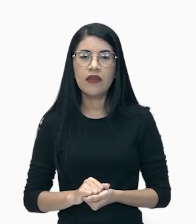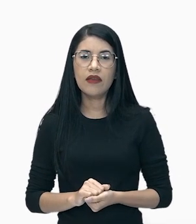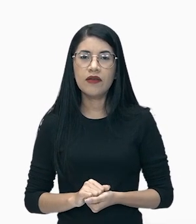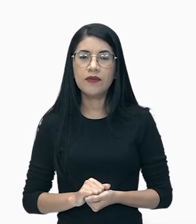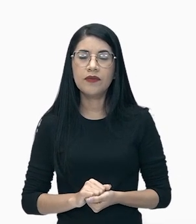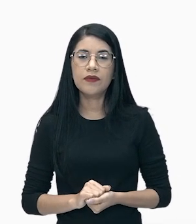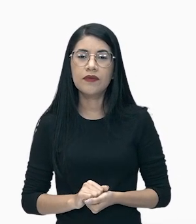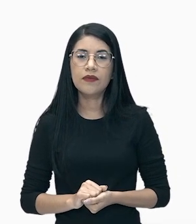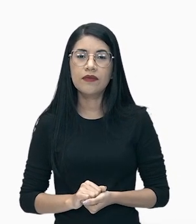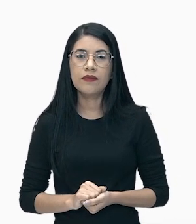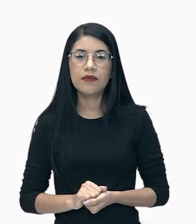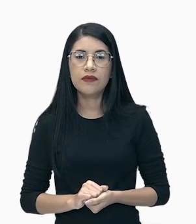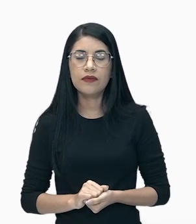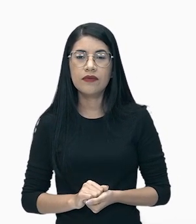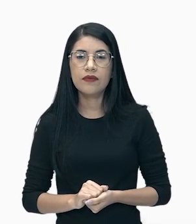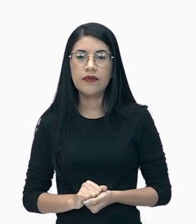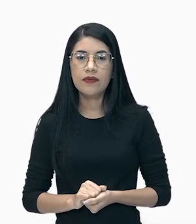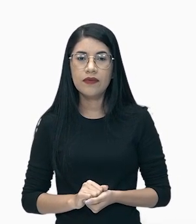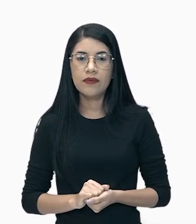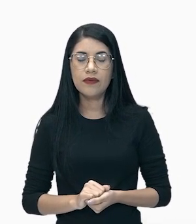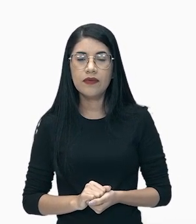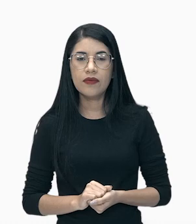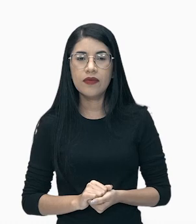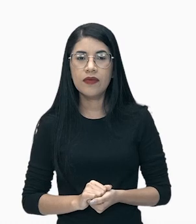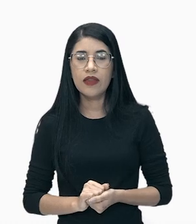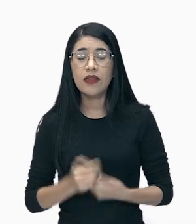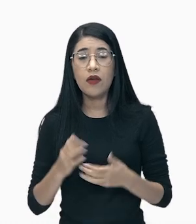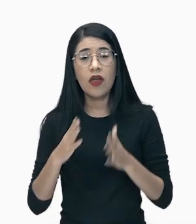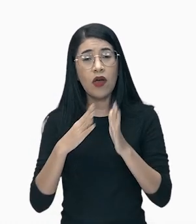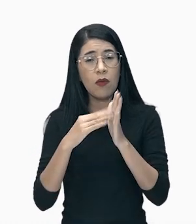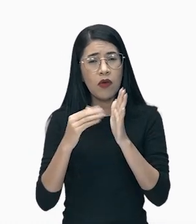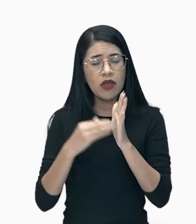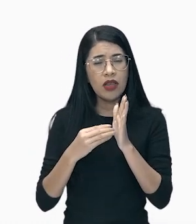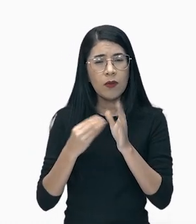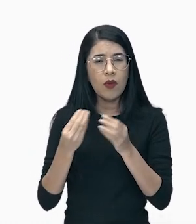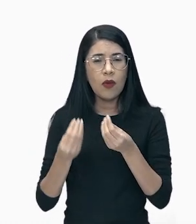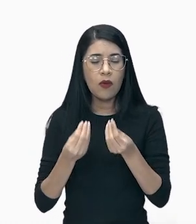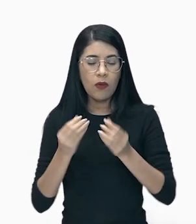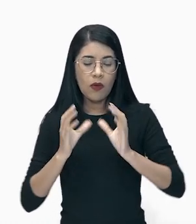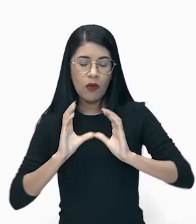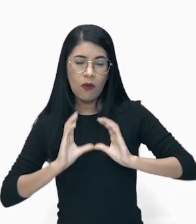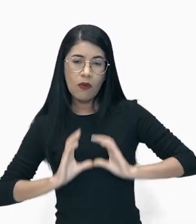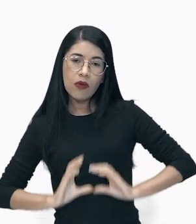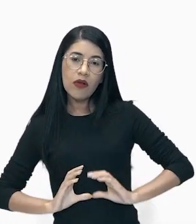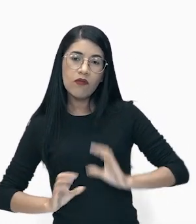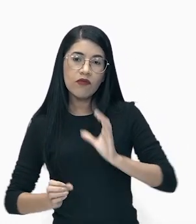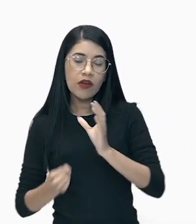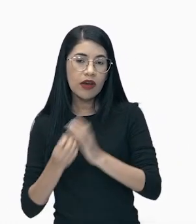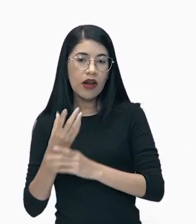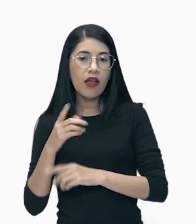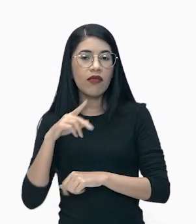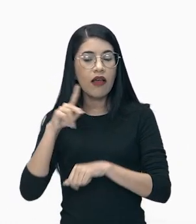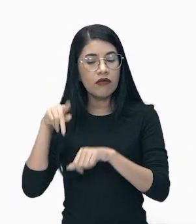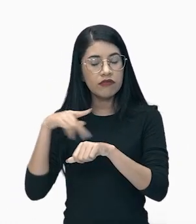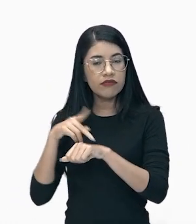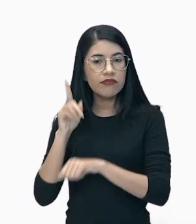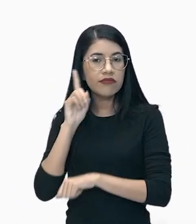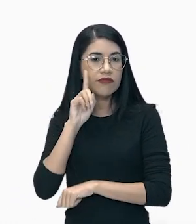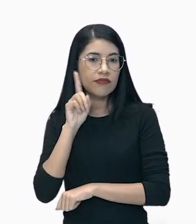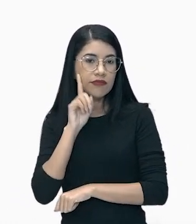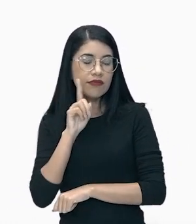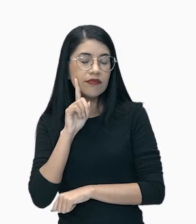O American Way of Life, o estilo de vida americano, foi um modelo de comportamento surgido lá nos Estados Unidos.